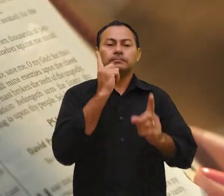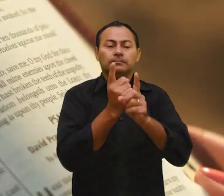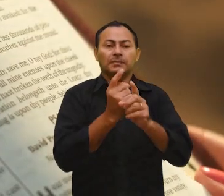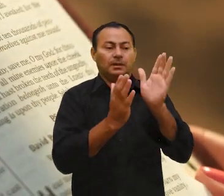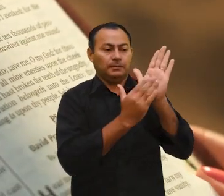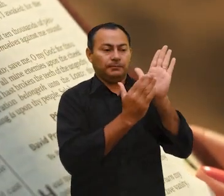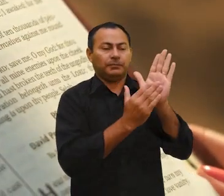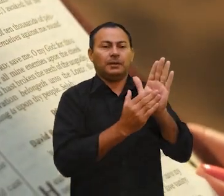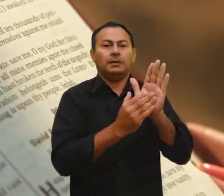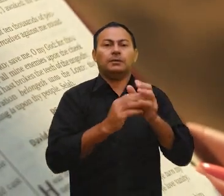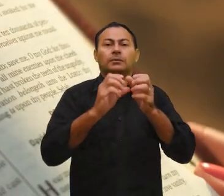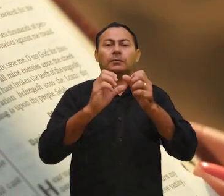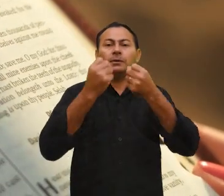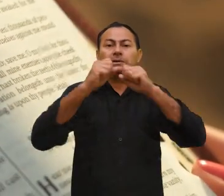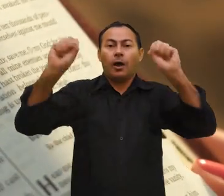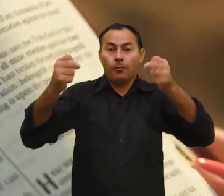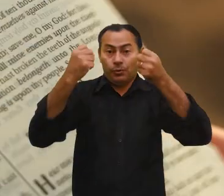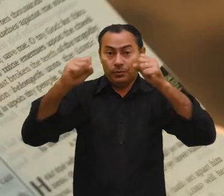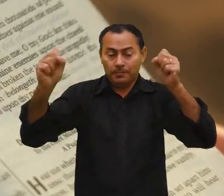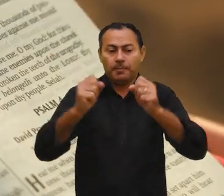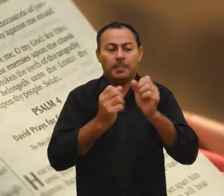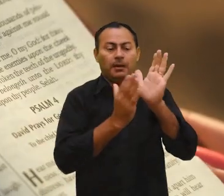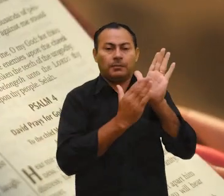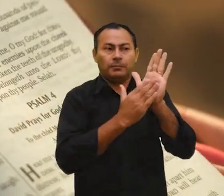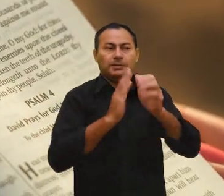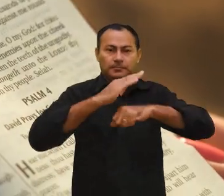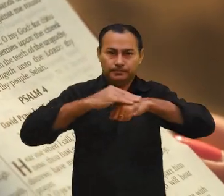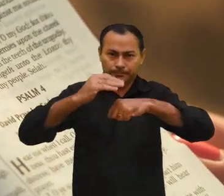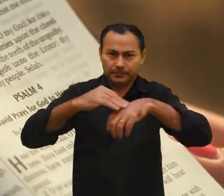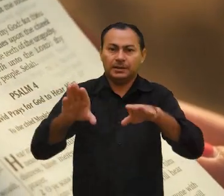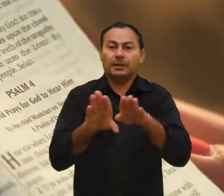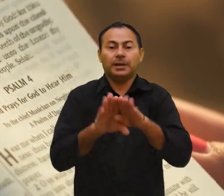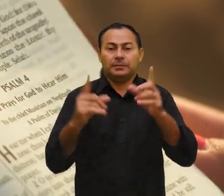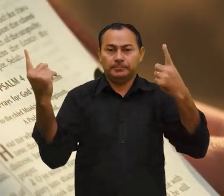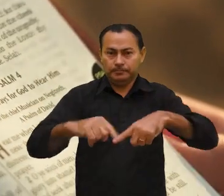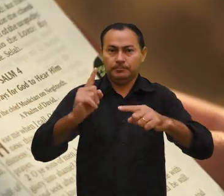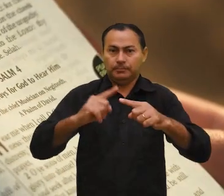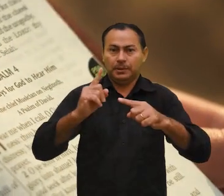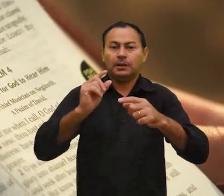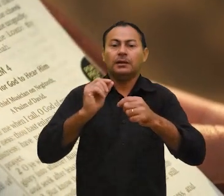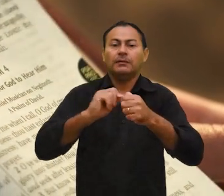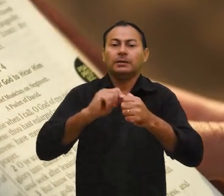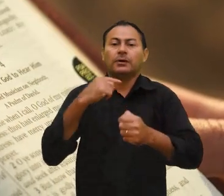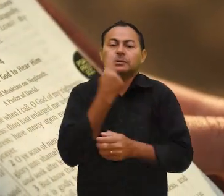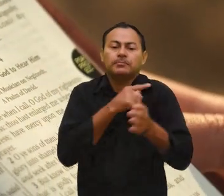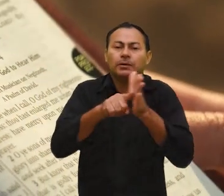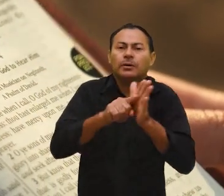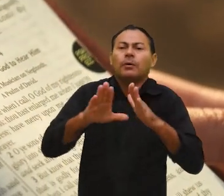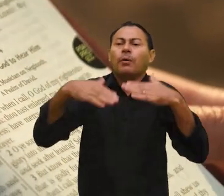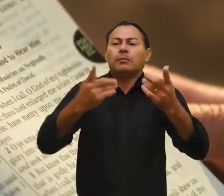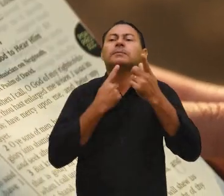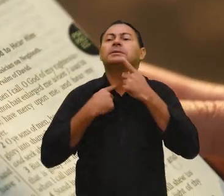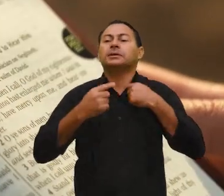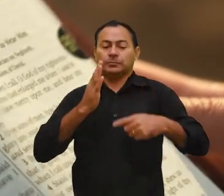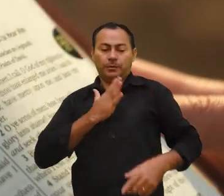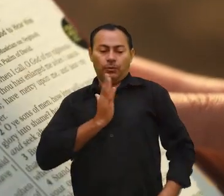Encontramos essa promessa em Salmos. É uma promessa, um consolo, mas também um grande desafio porque nos faz perguntar Quais